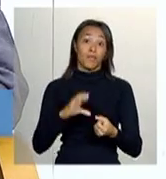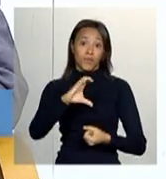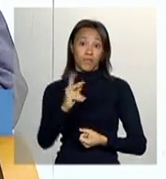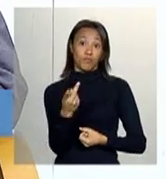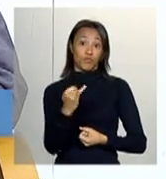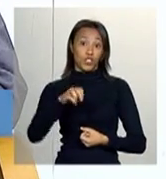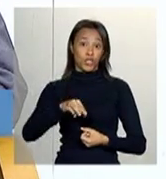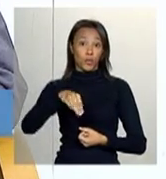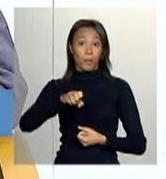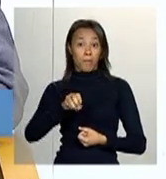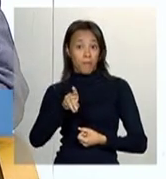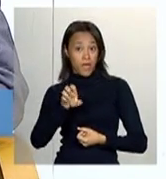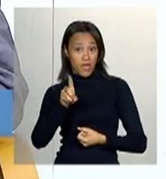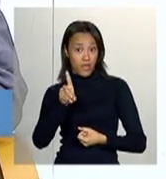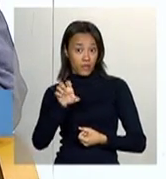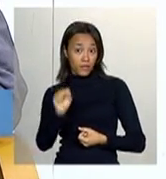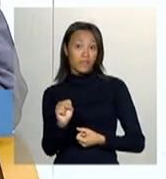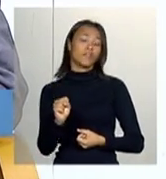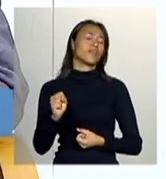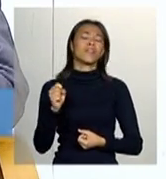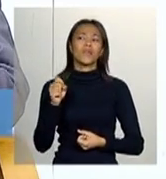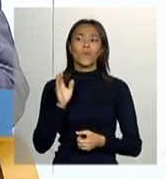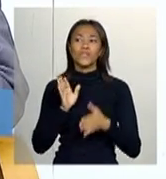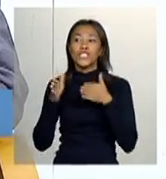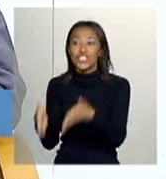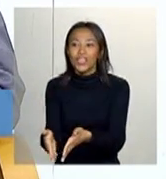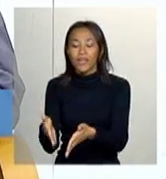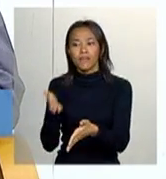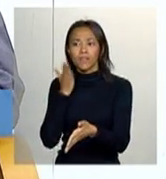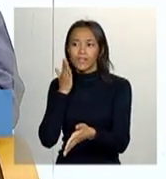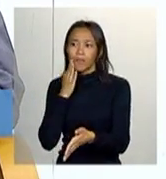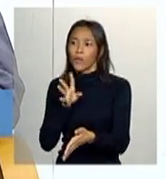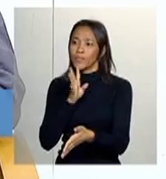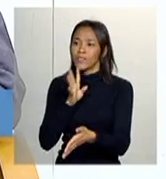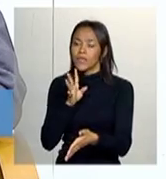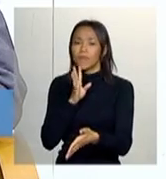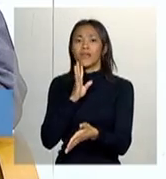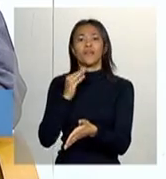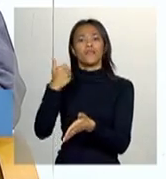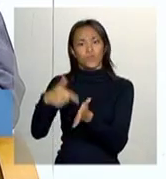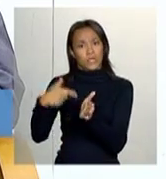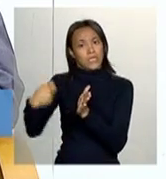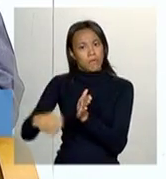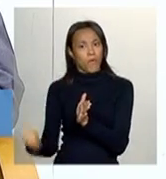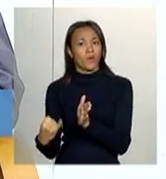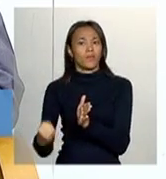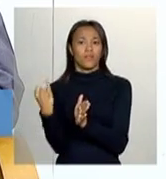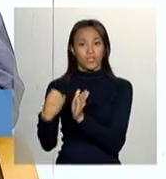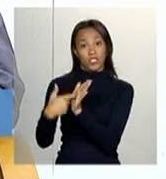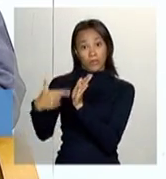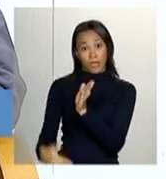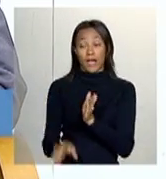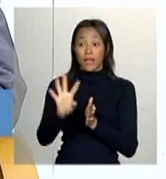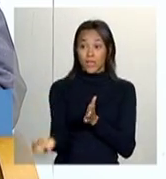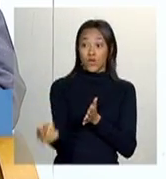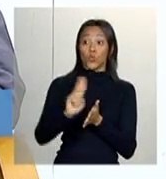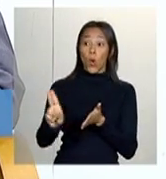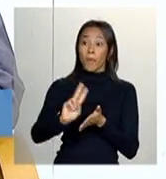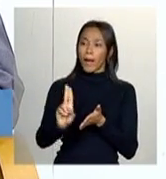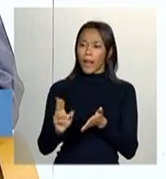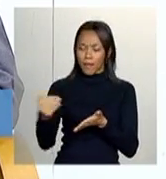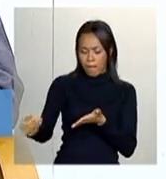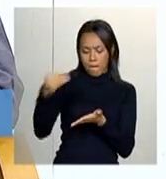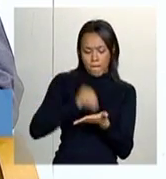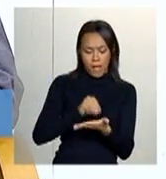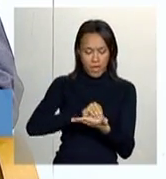do ICMBio, ou do INCRA, que quando eles chegam lá, eles têm que ter conhecimento do cadastro, da necessidade de incluir essas pessoas do cadastro e, muitas